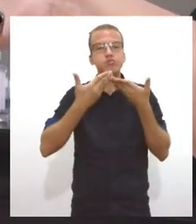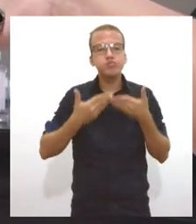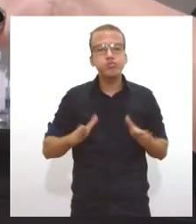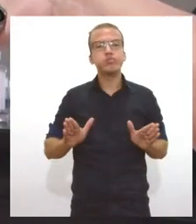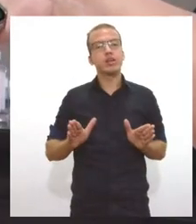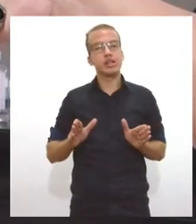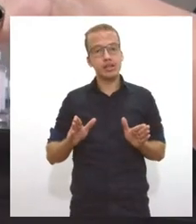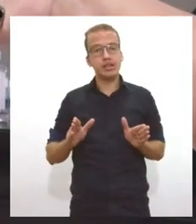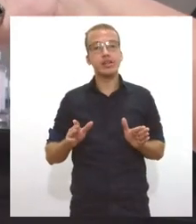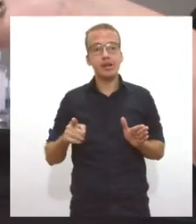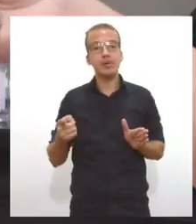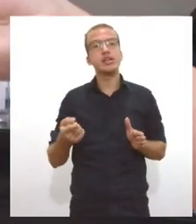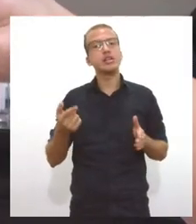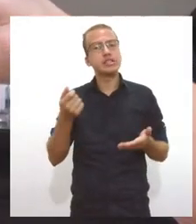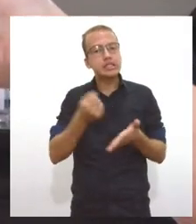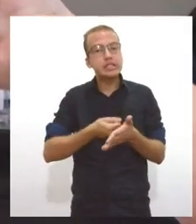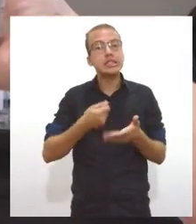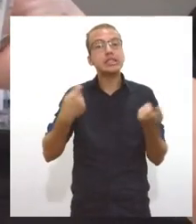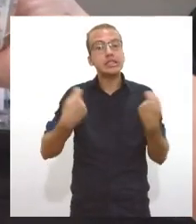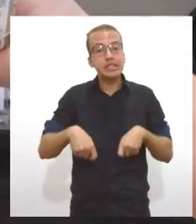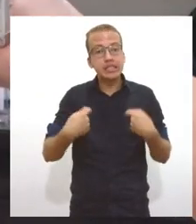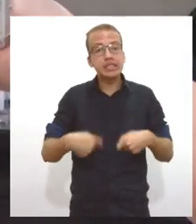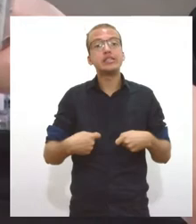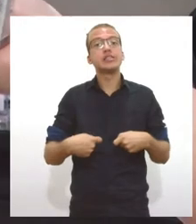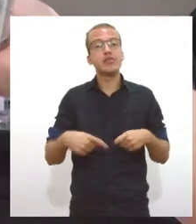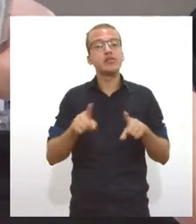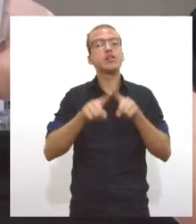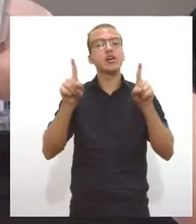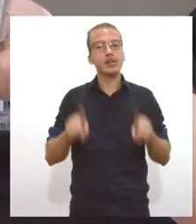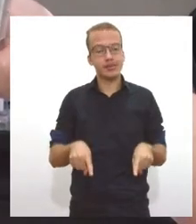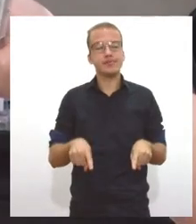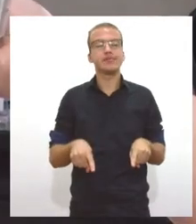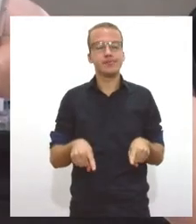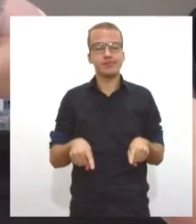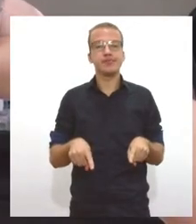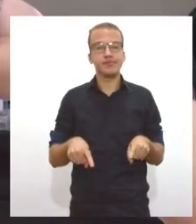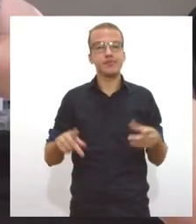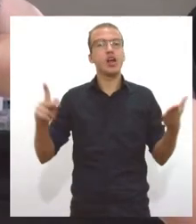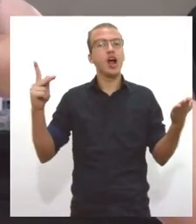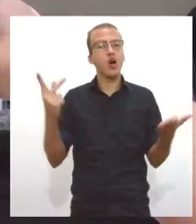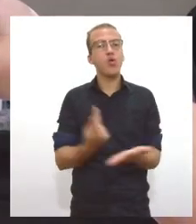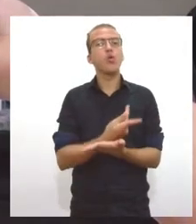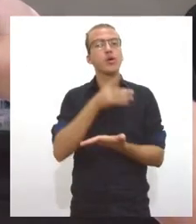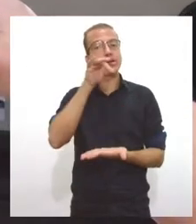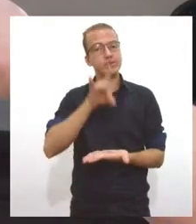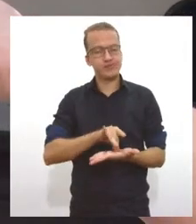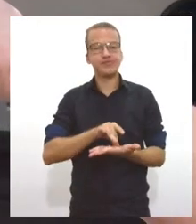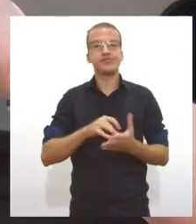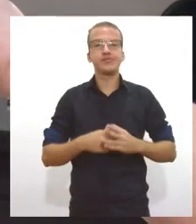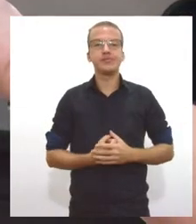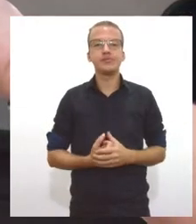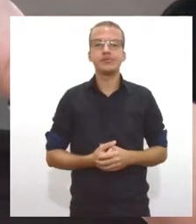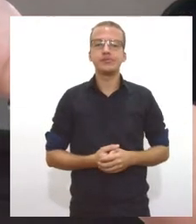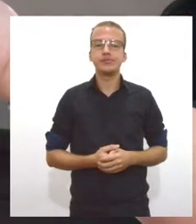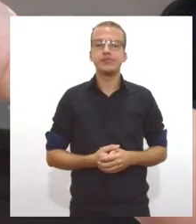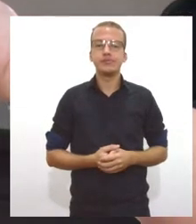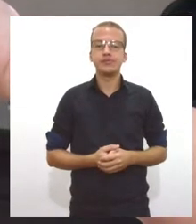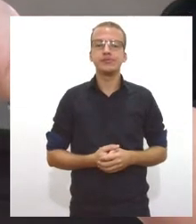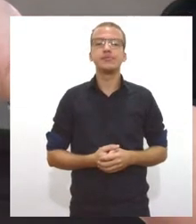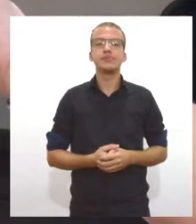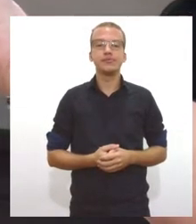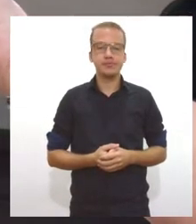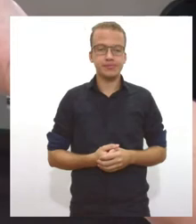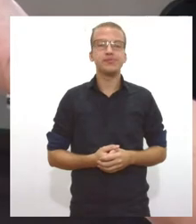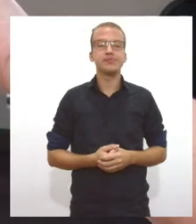essa reivindicação dos servidores públicos federais do Estado do Sergipe seja efetivamente atendida. Se depender da presidência daqui da